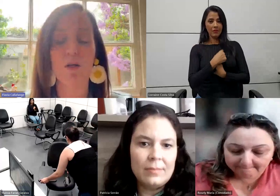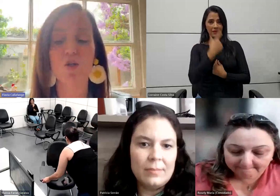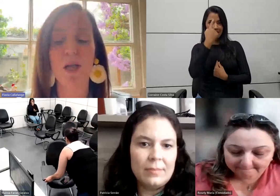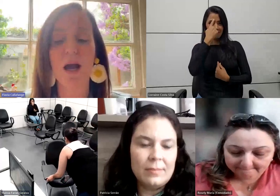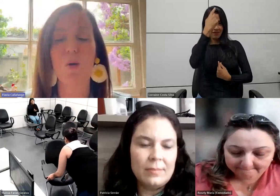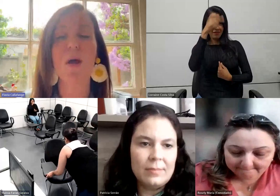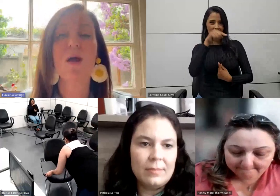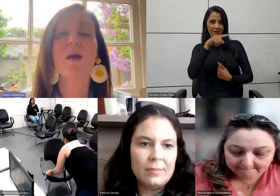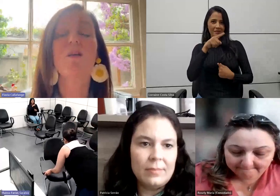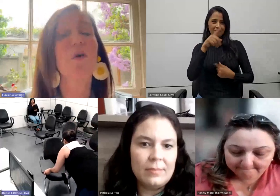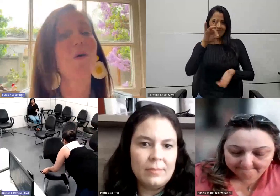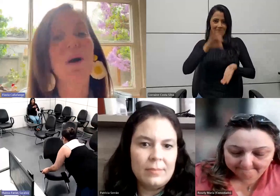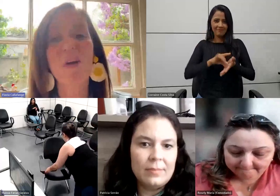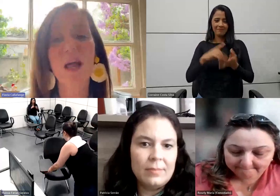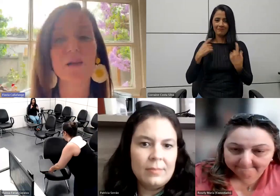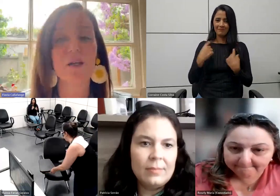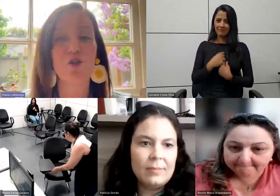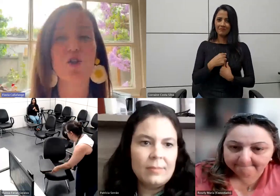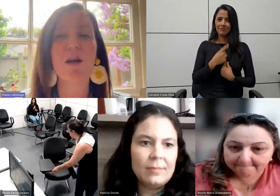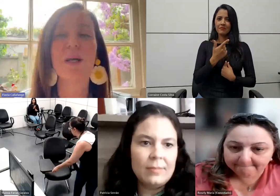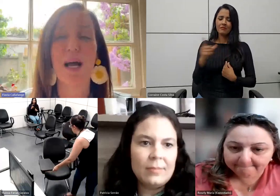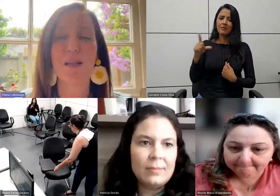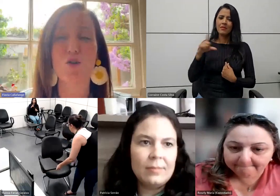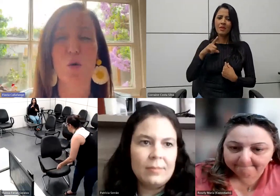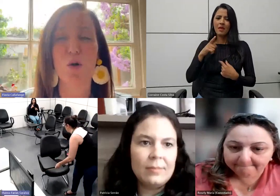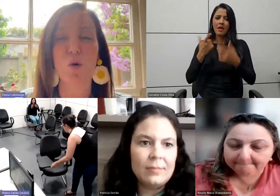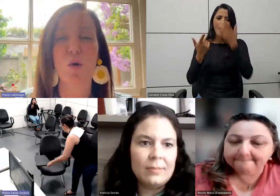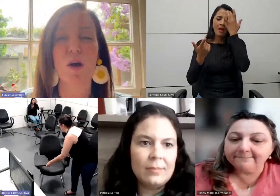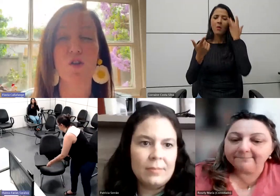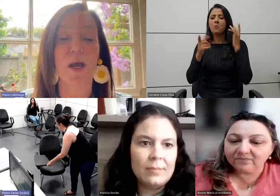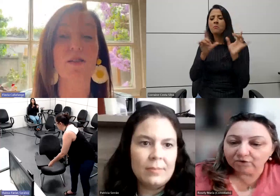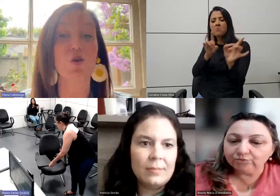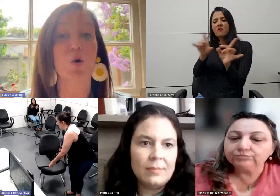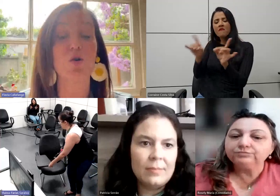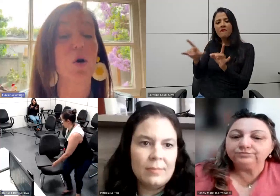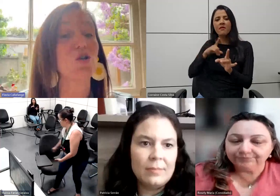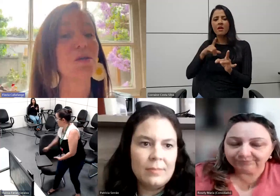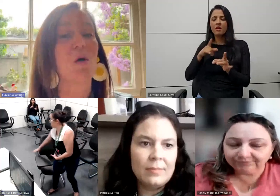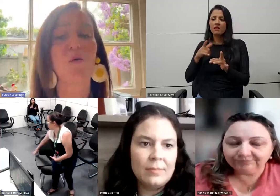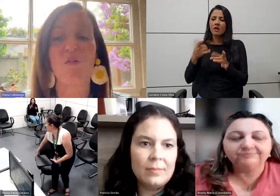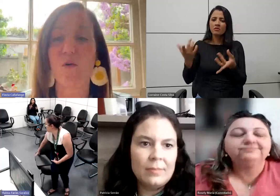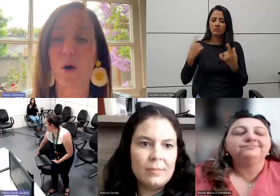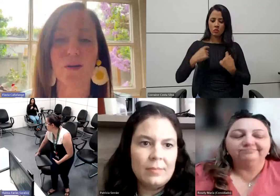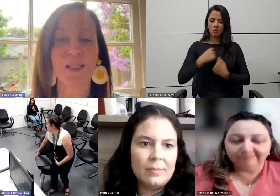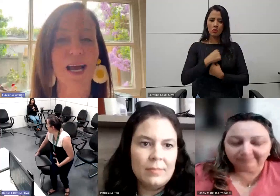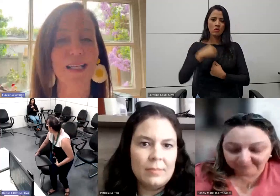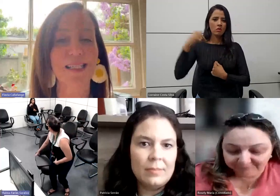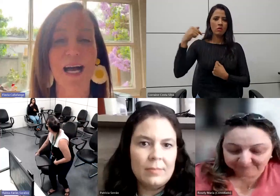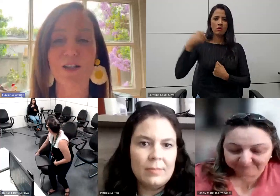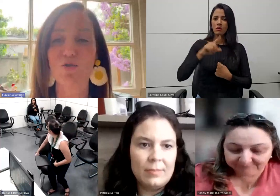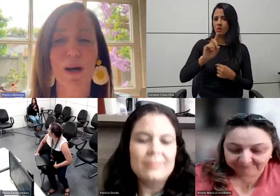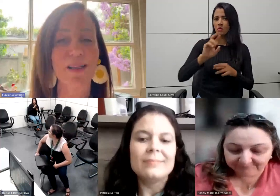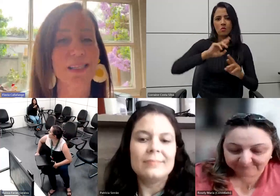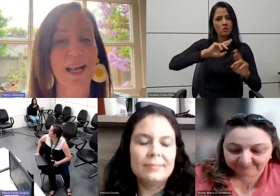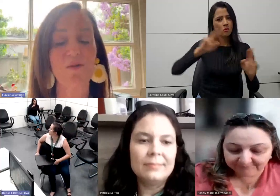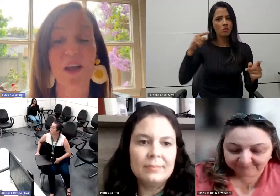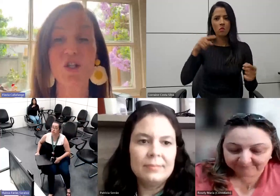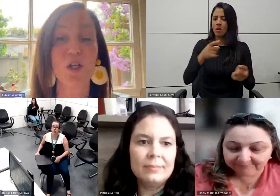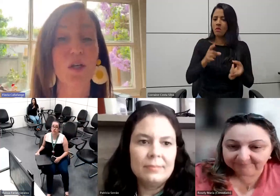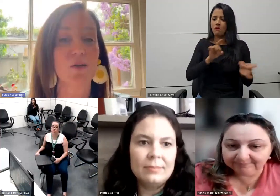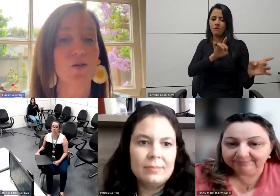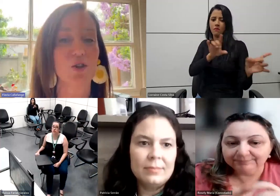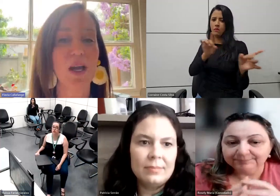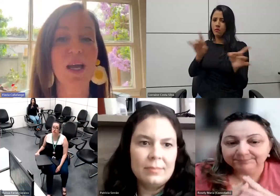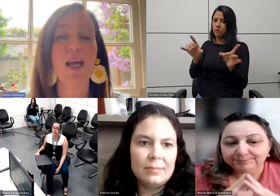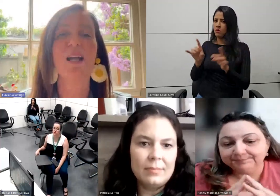do cordão original, que foi uma venda indiscriminada de cordões. Esses cordões não foram idealizados para serem